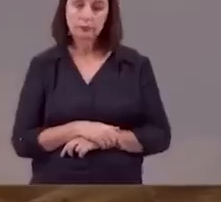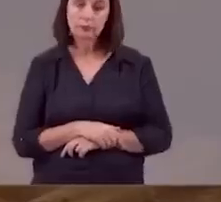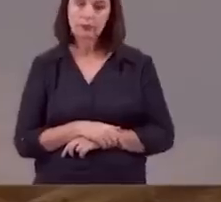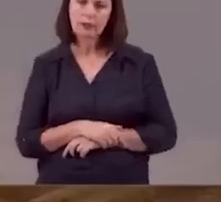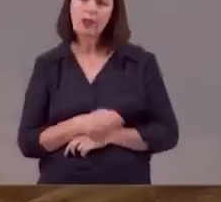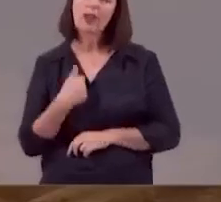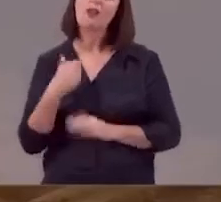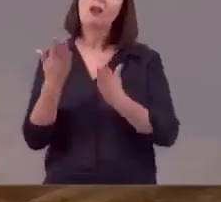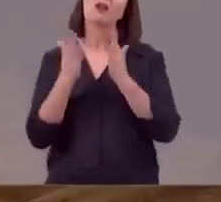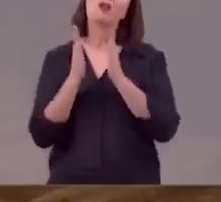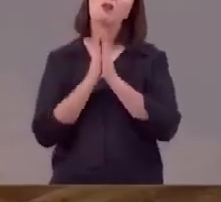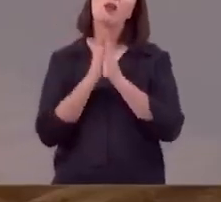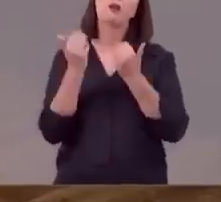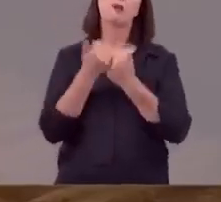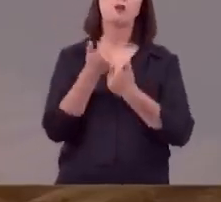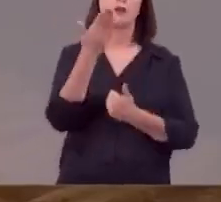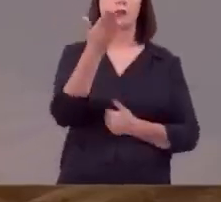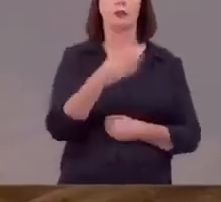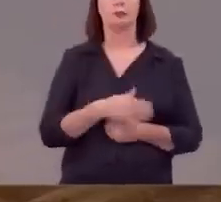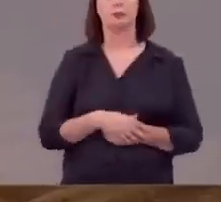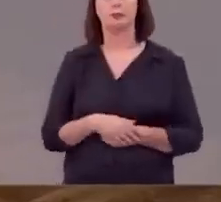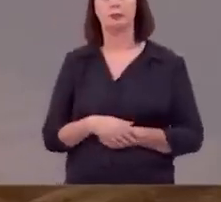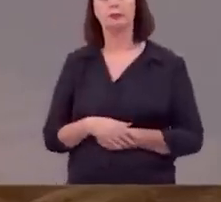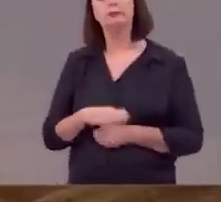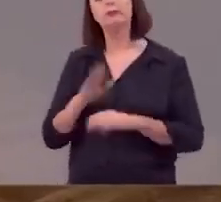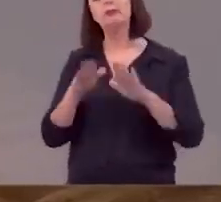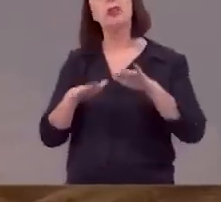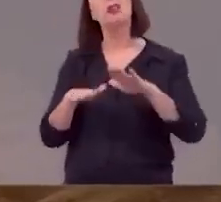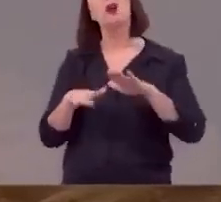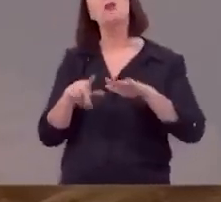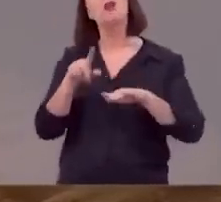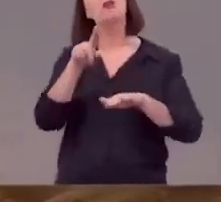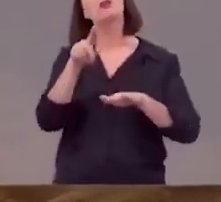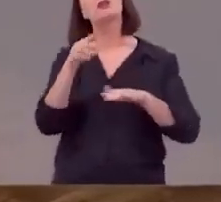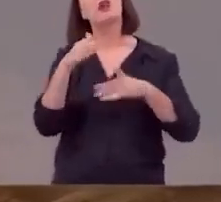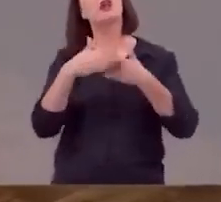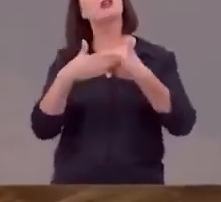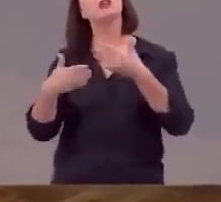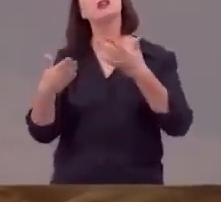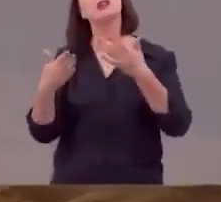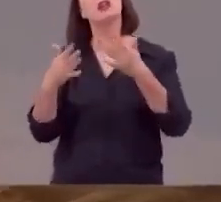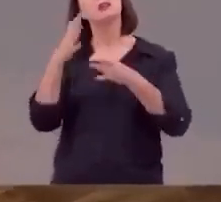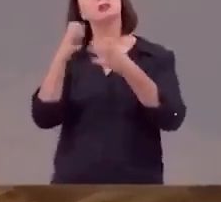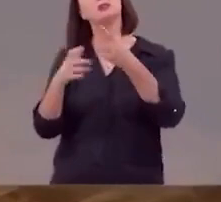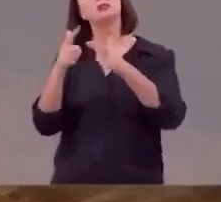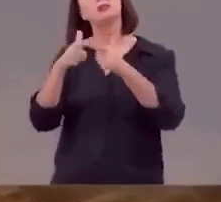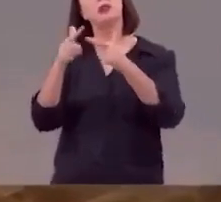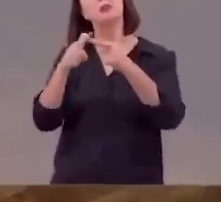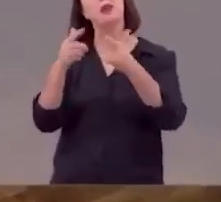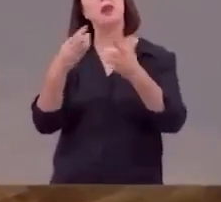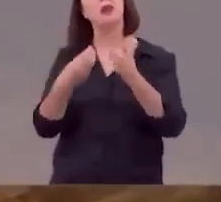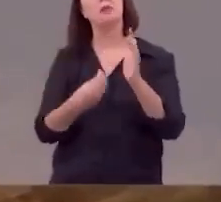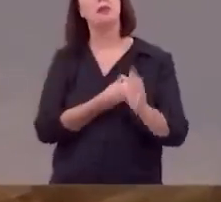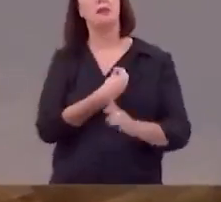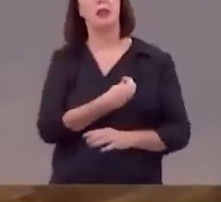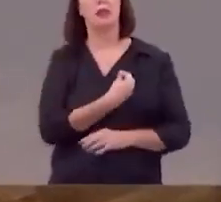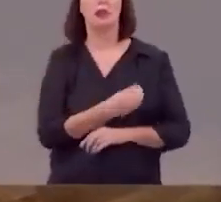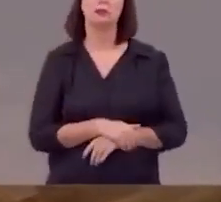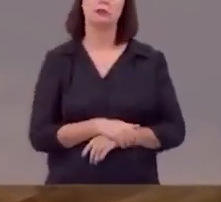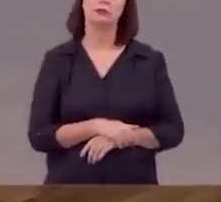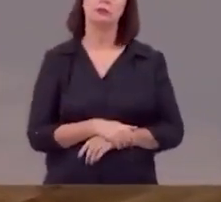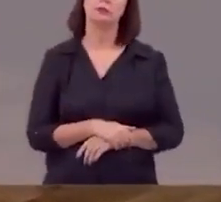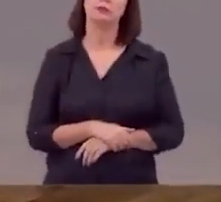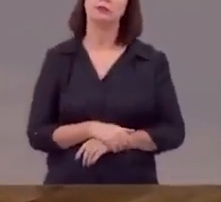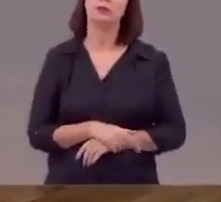eu quero orar com você talvez você diante das lutas da vida ou até dos reveses da vida